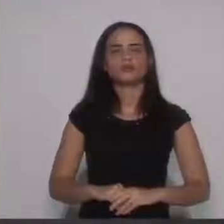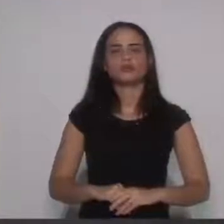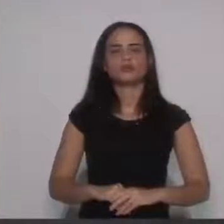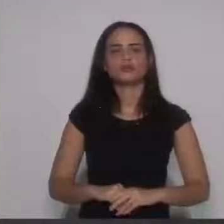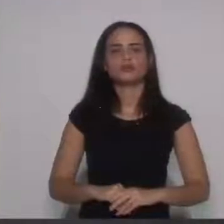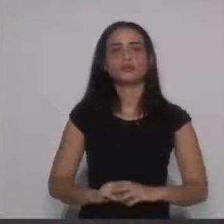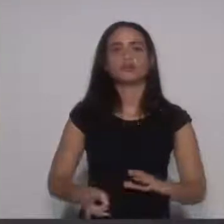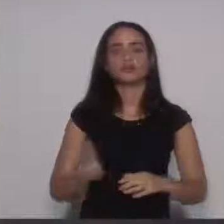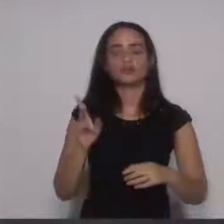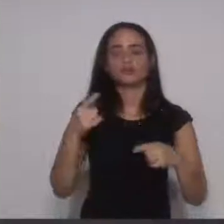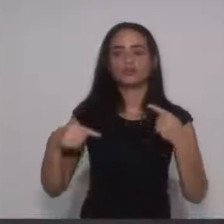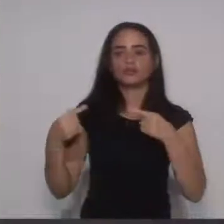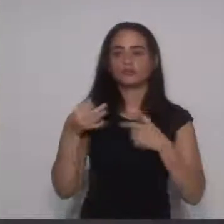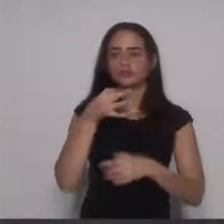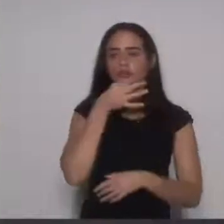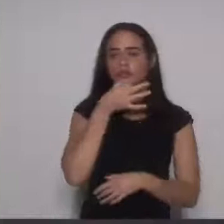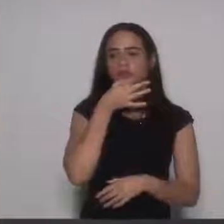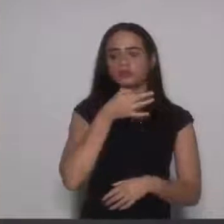Continua a discussão.